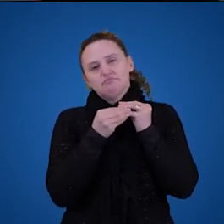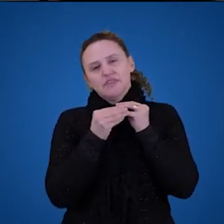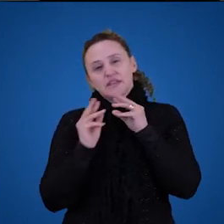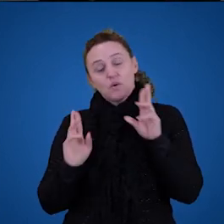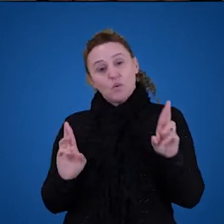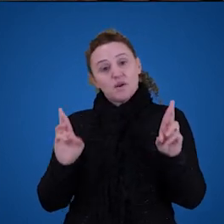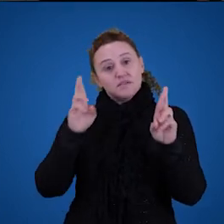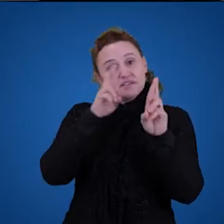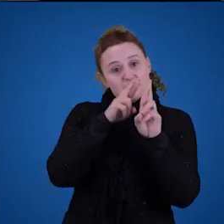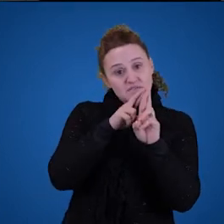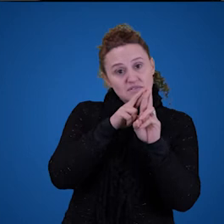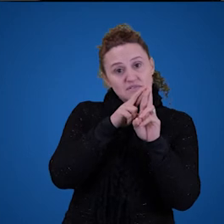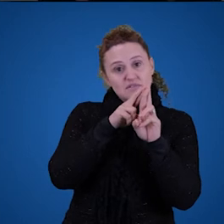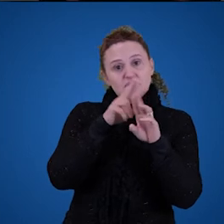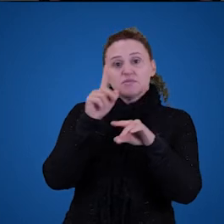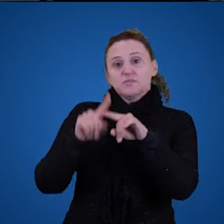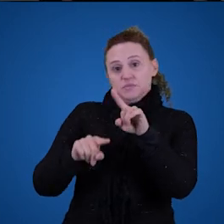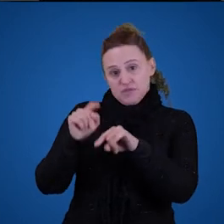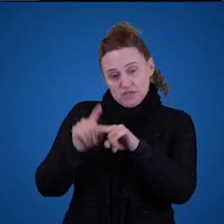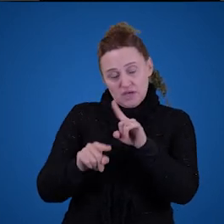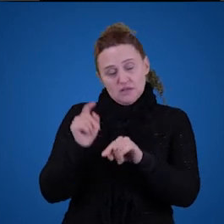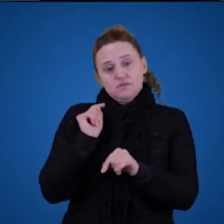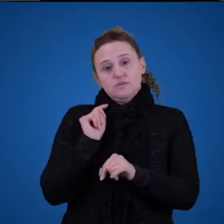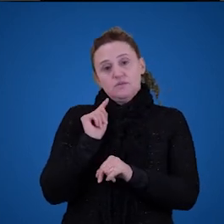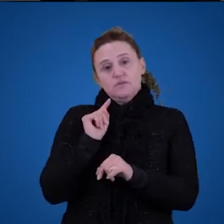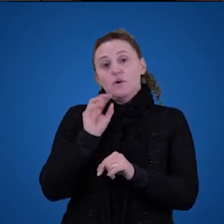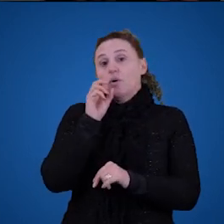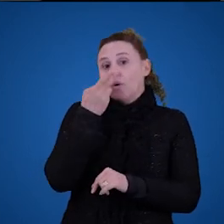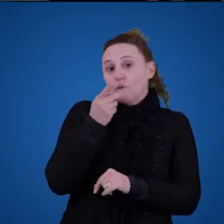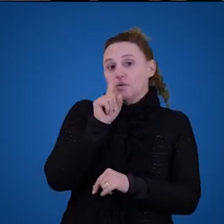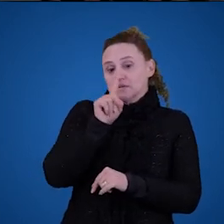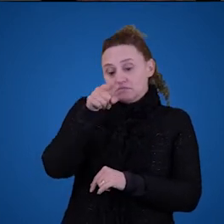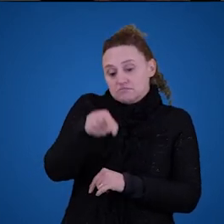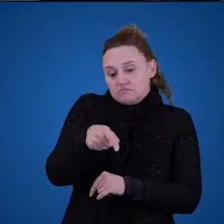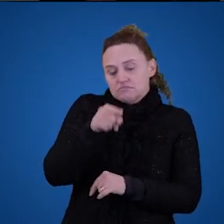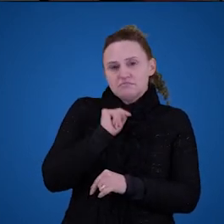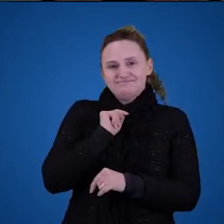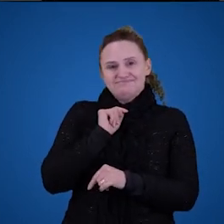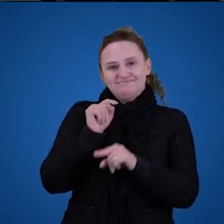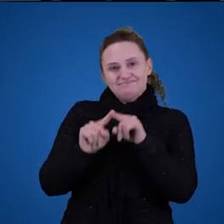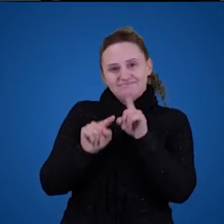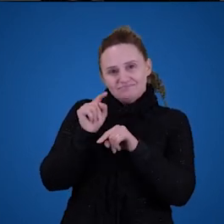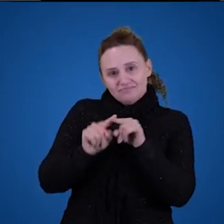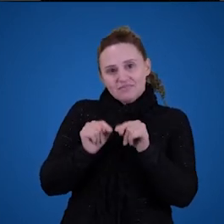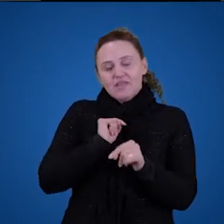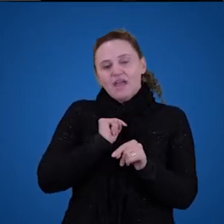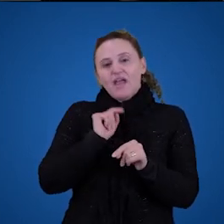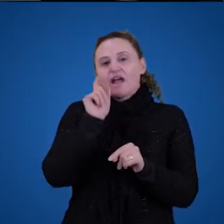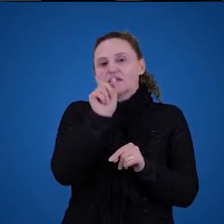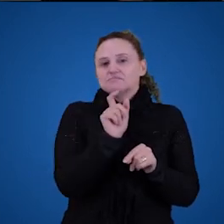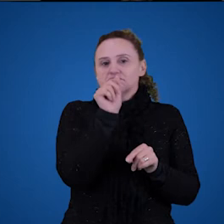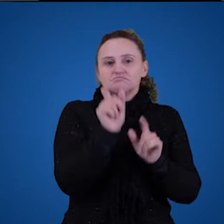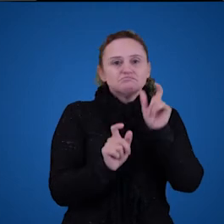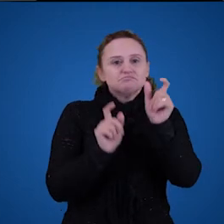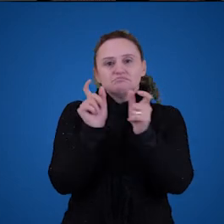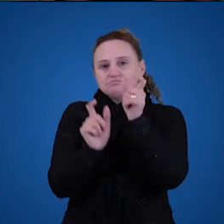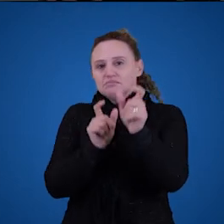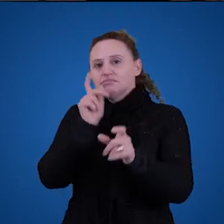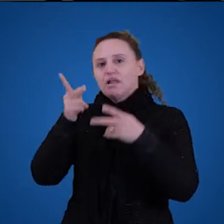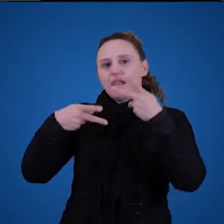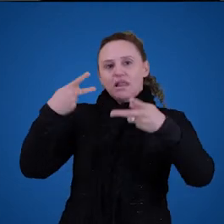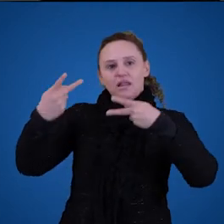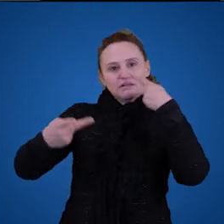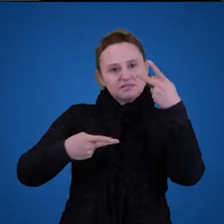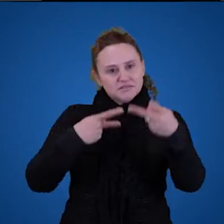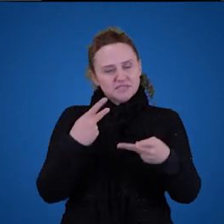referenciam objetos, ou apontam para eles. Então, quando vocês estão falando, as palavras que estão saindo da boca de vocês estão